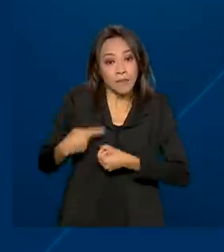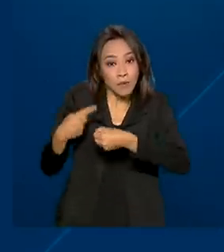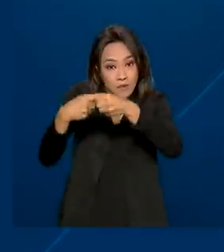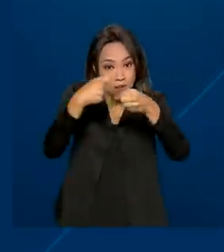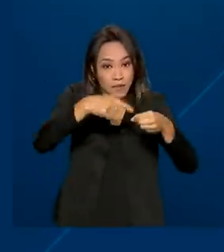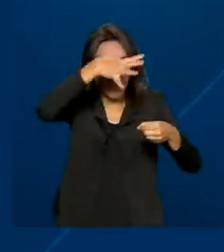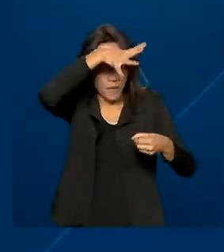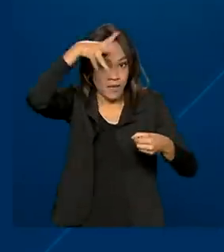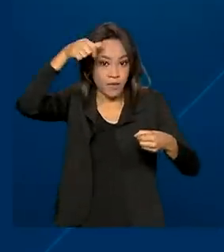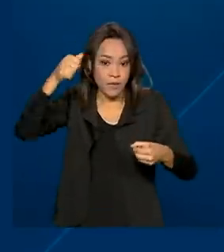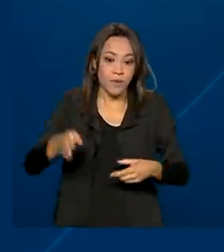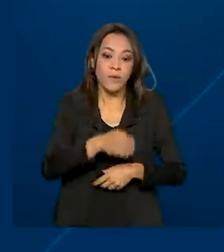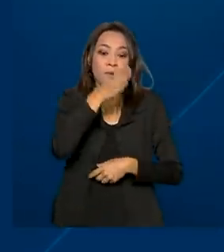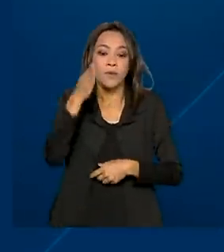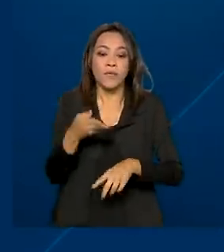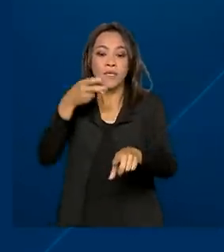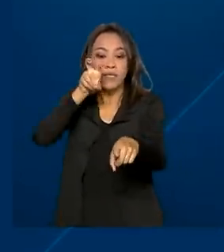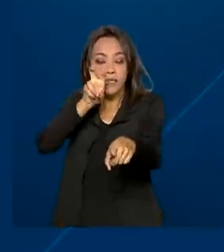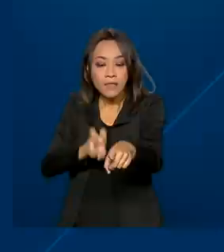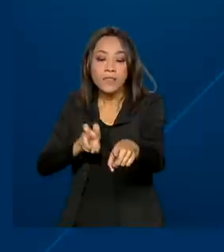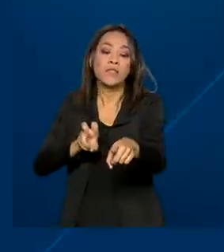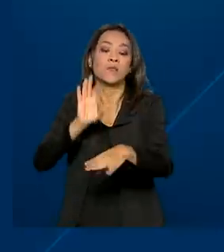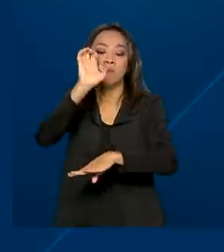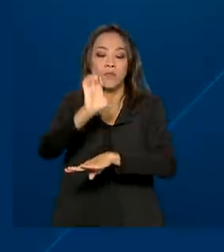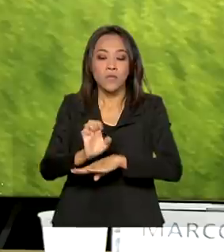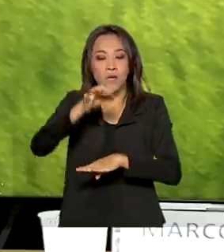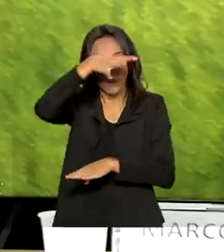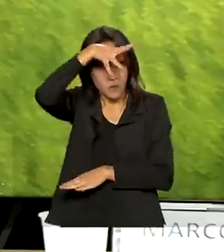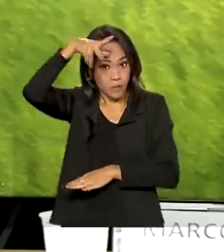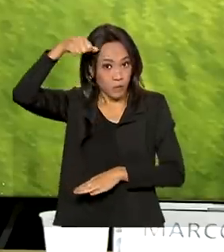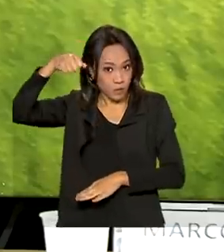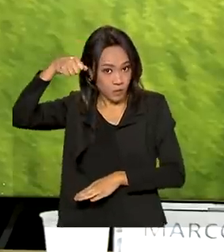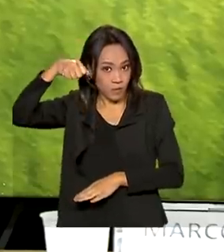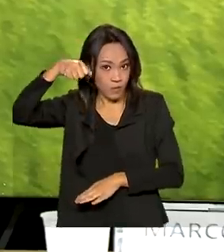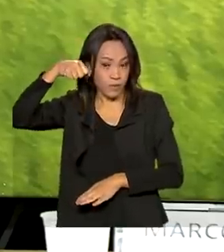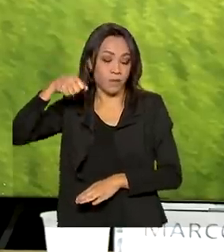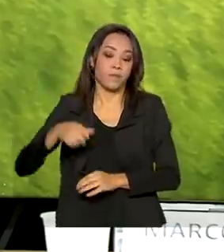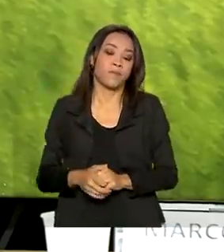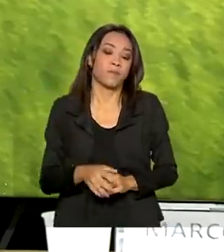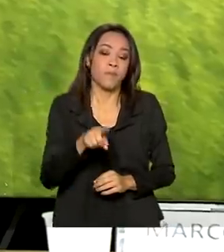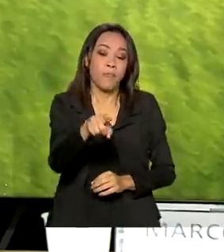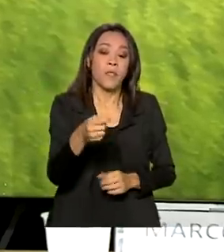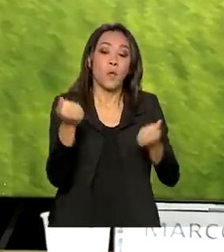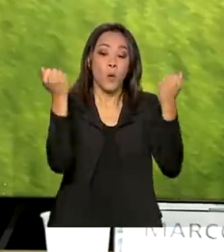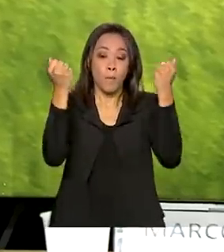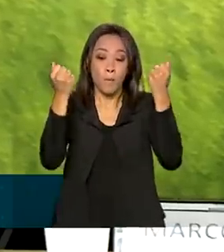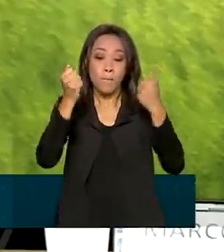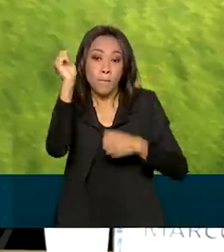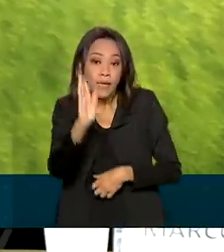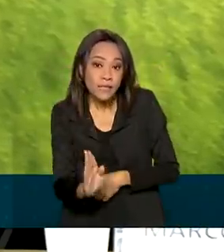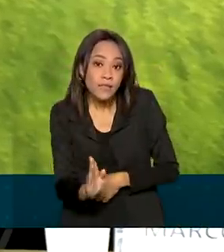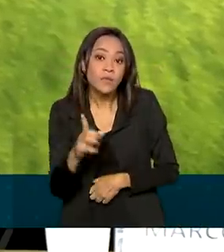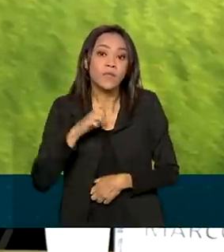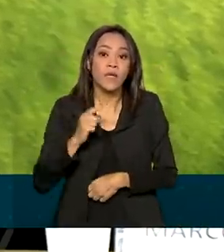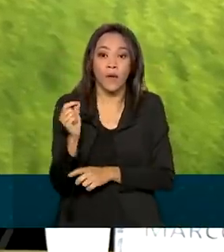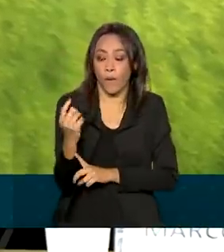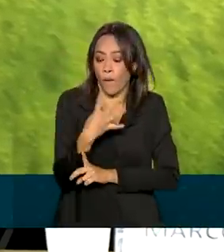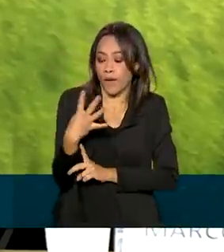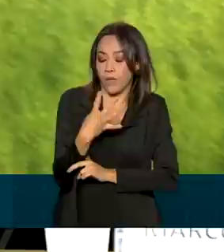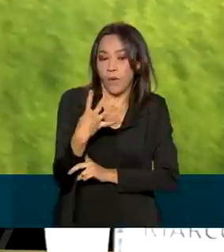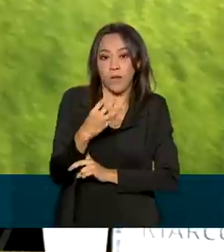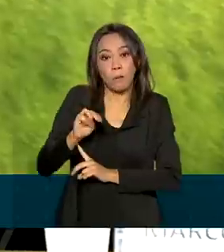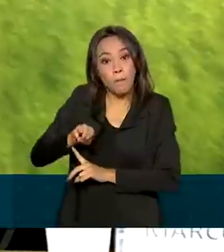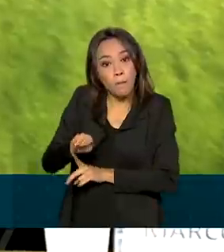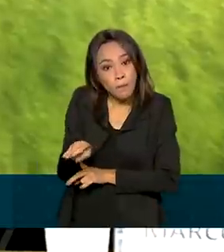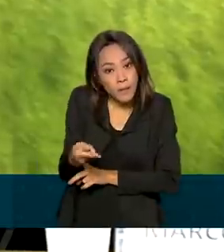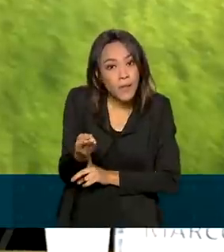Amazonas e cinco no estado do Mato Grosso. O Brasil possui agora 44 milhões de cabeças de gado